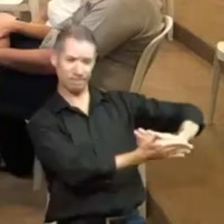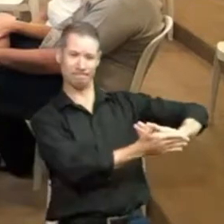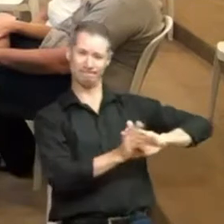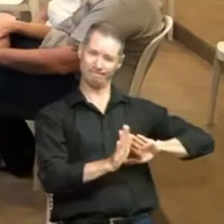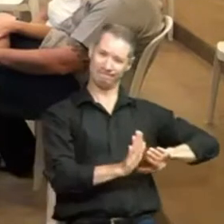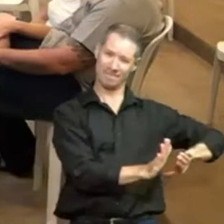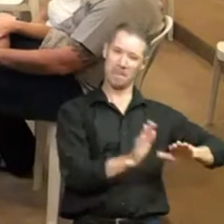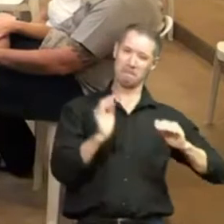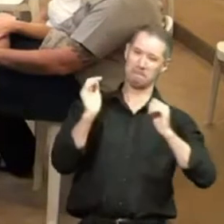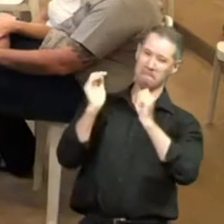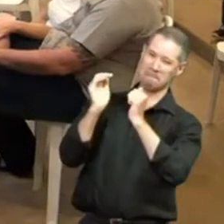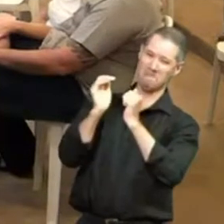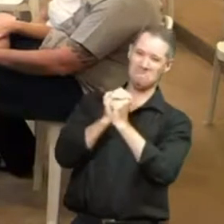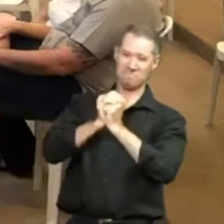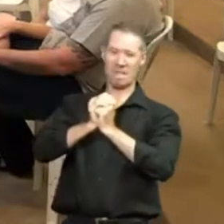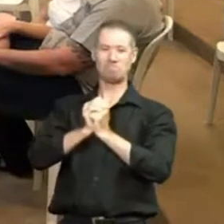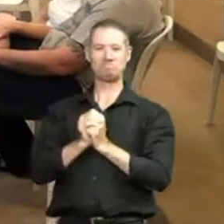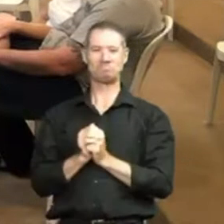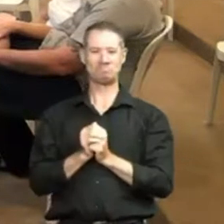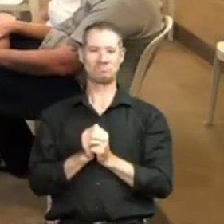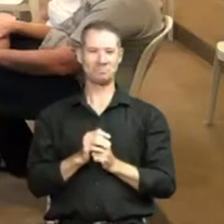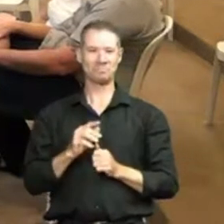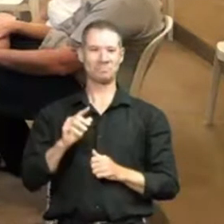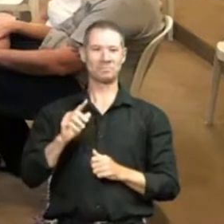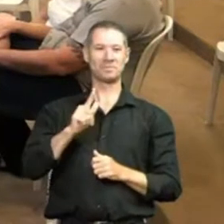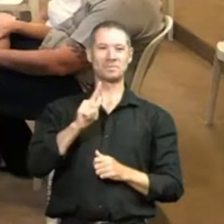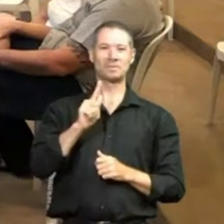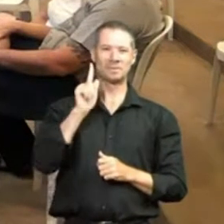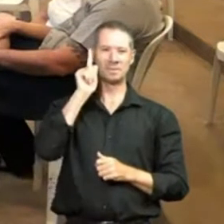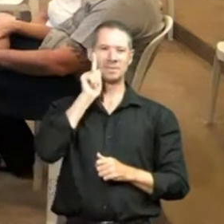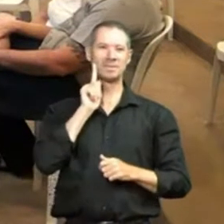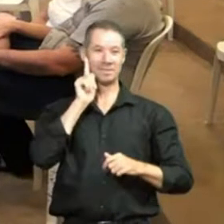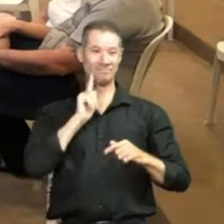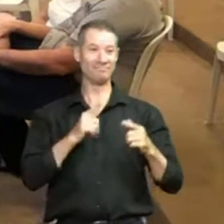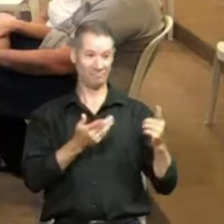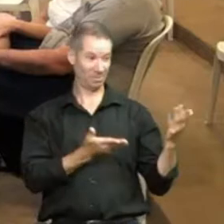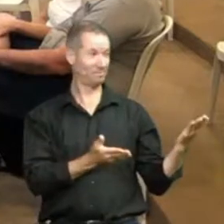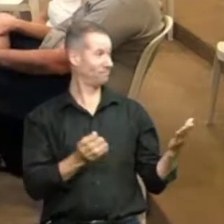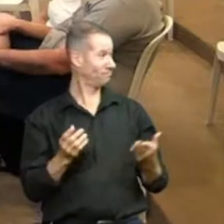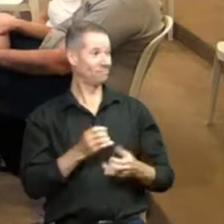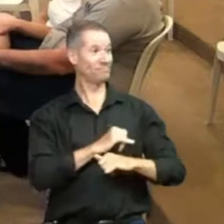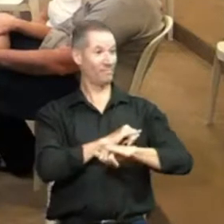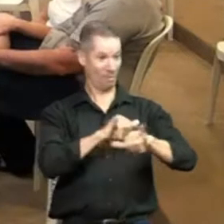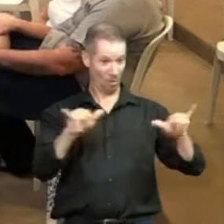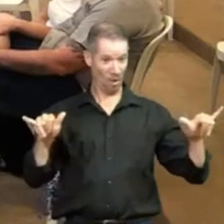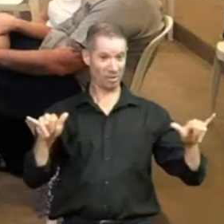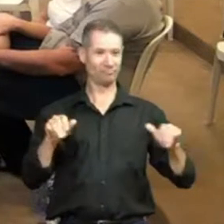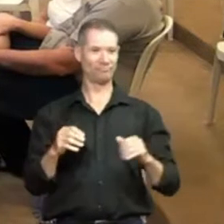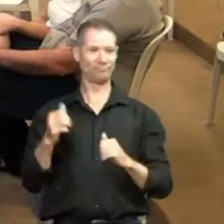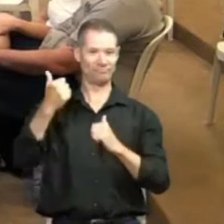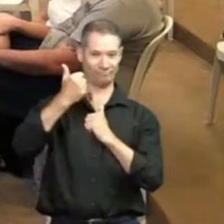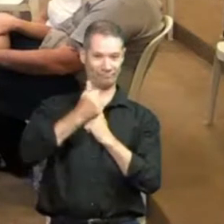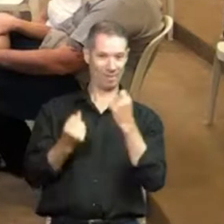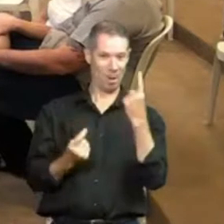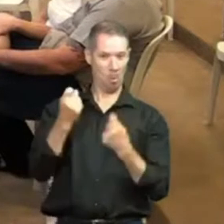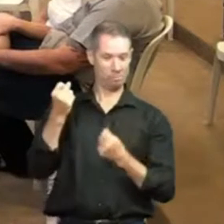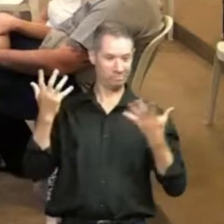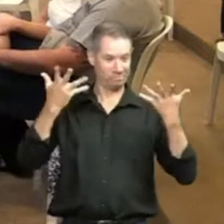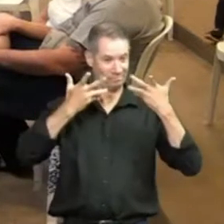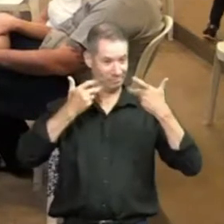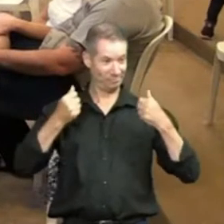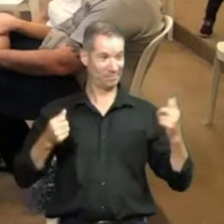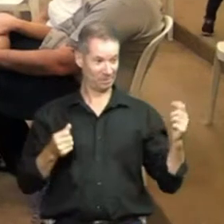E hoje eu quero convidar a Gi aqui, a Gi tem um recado para dar para a gente, hoje nós vamos começar algo maravilhoso,